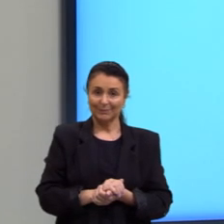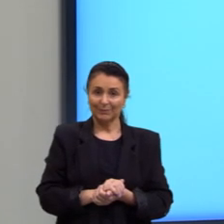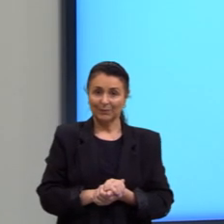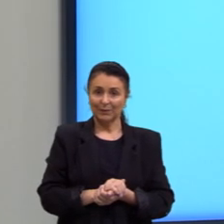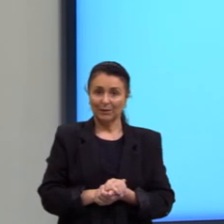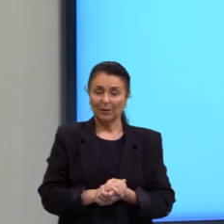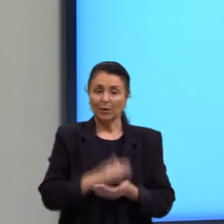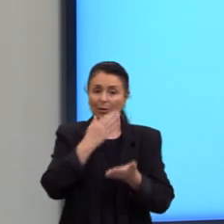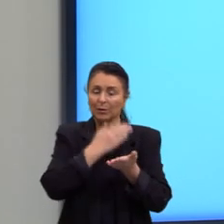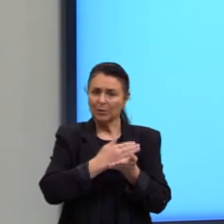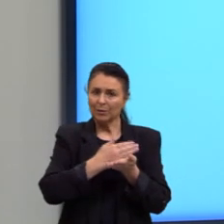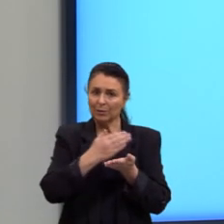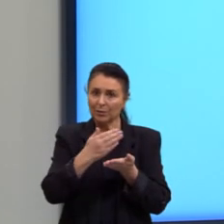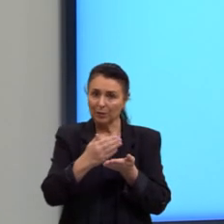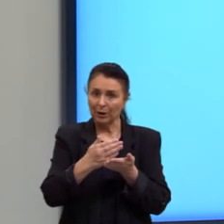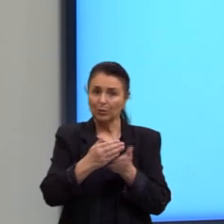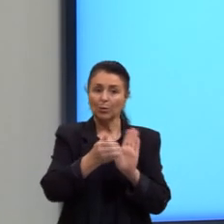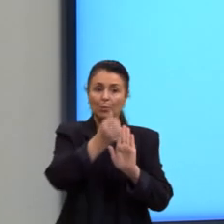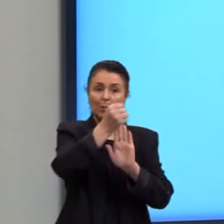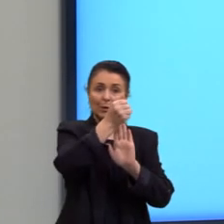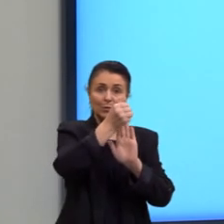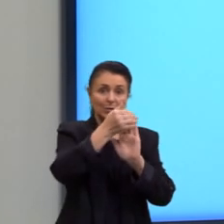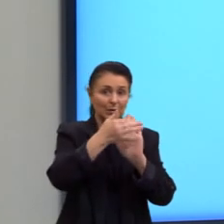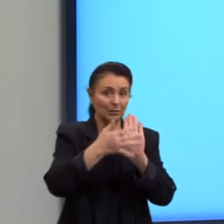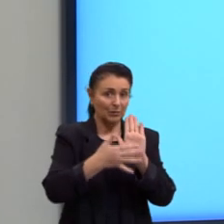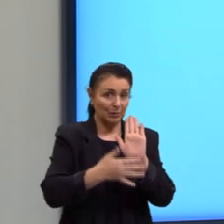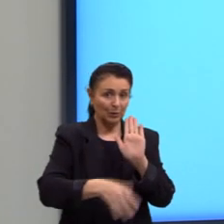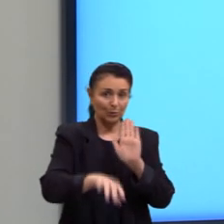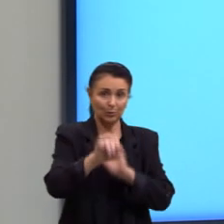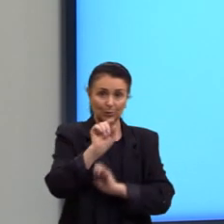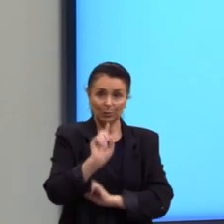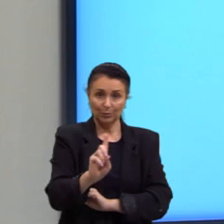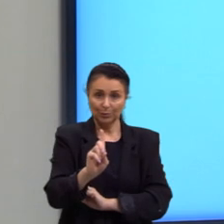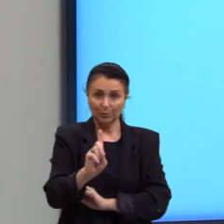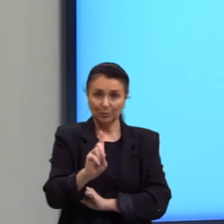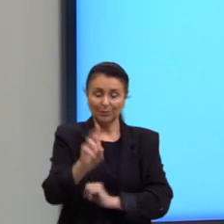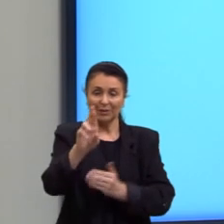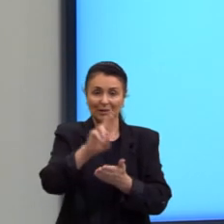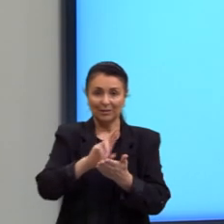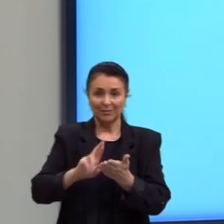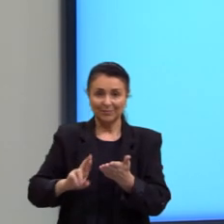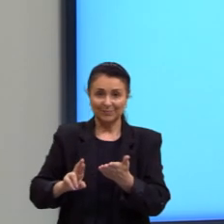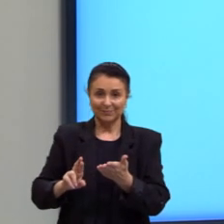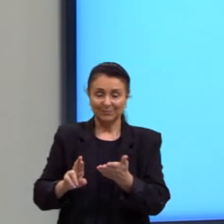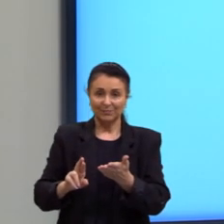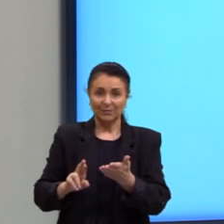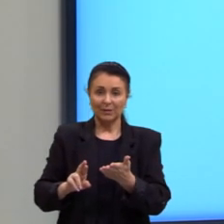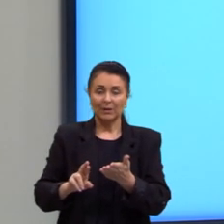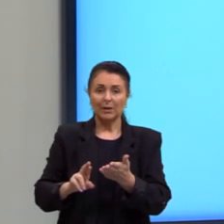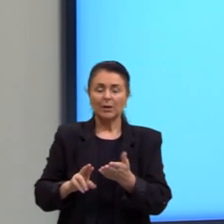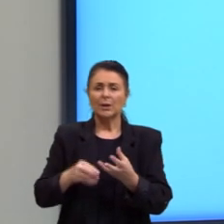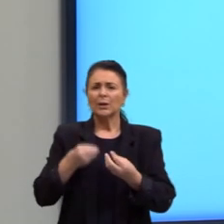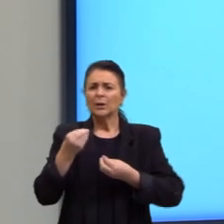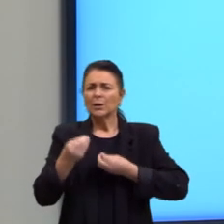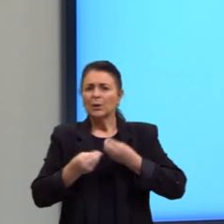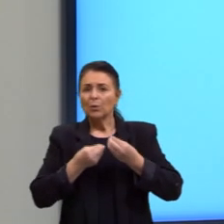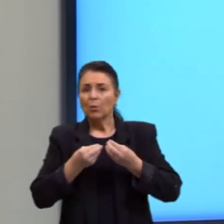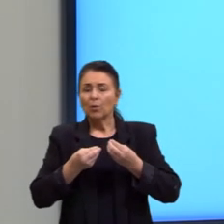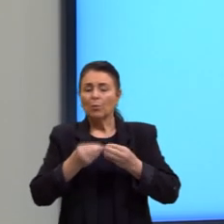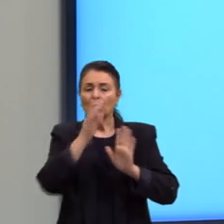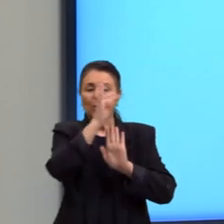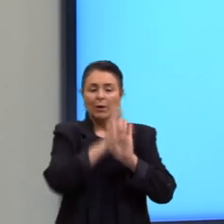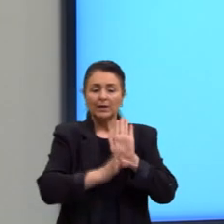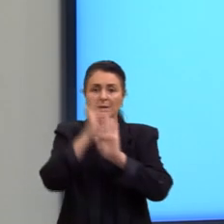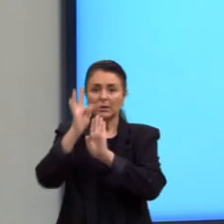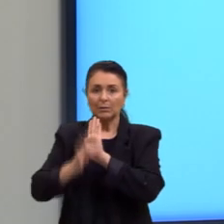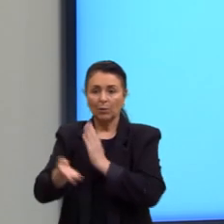partindo para o desenvolvimento 1 da redação e do quanto a intertextualidade